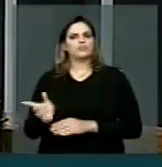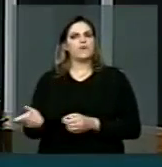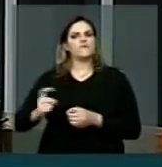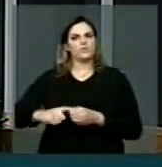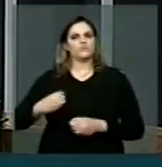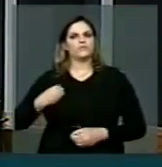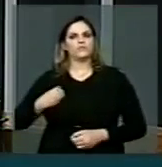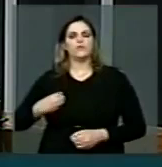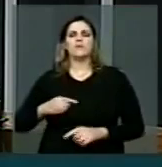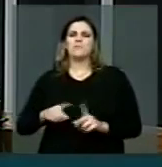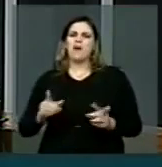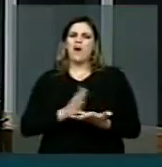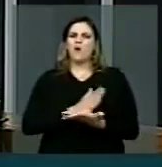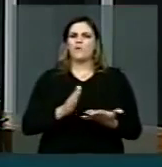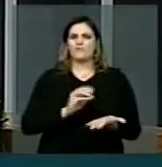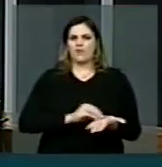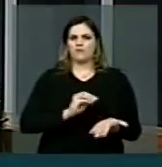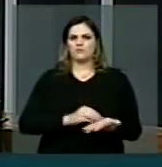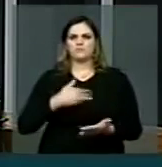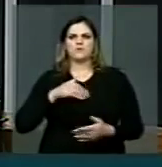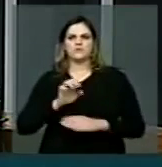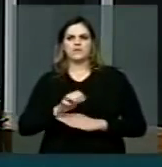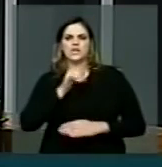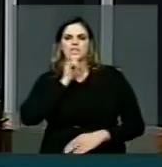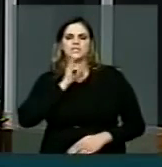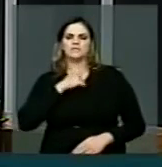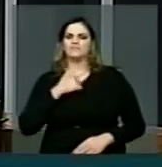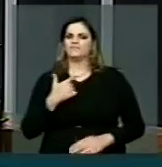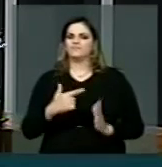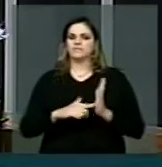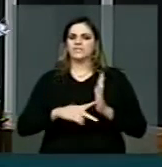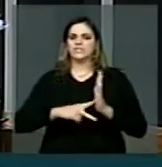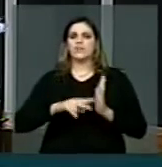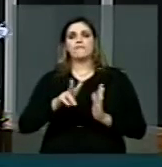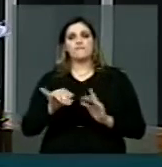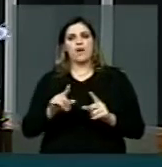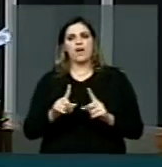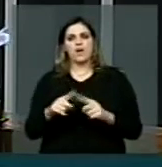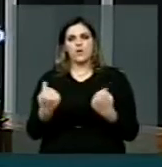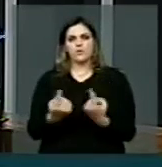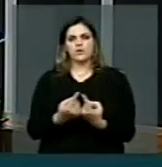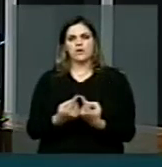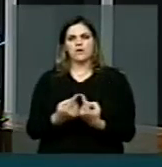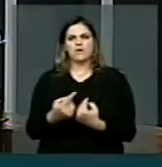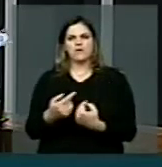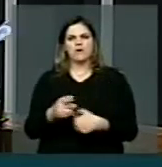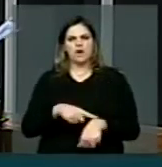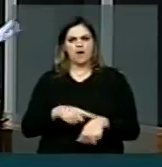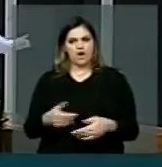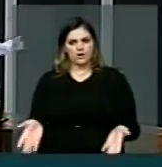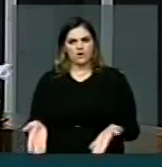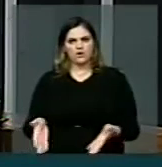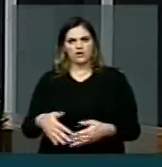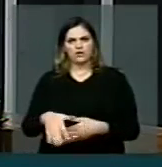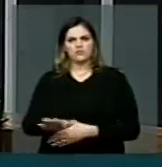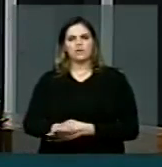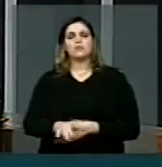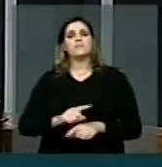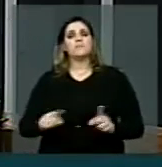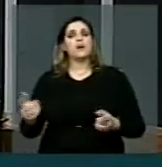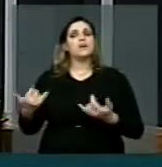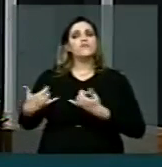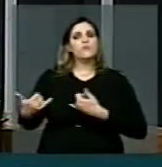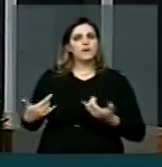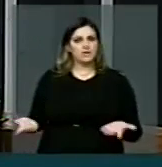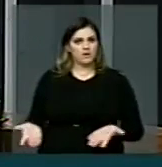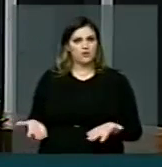retornaram, outros não. Lá no meu estado, deputado Pesuíno, o sindicato vai ter uma assembleia daqui a pouco, mais as informações